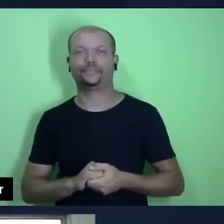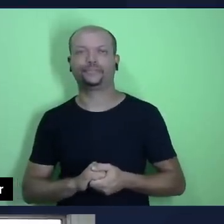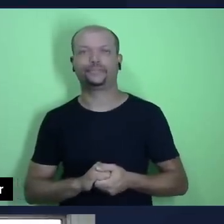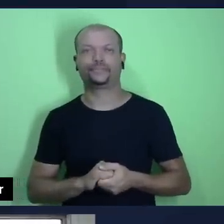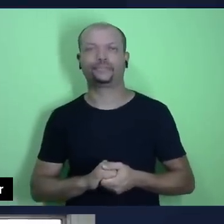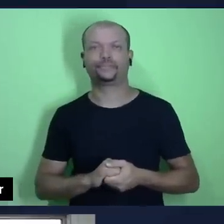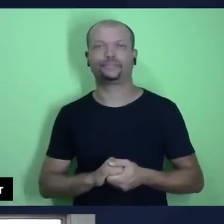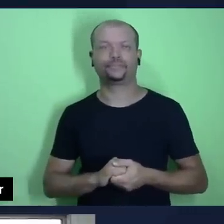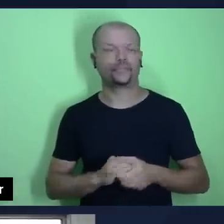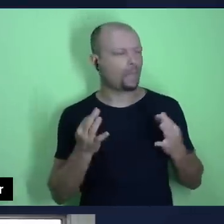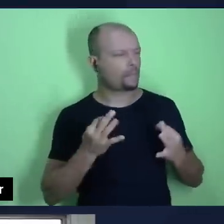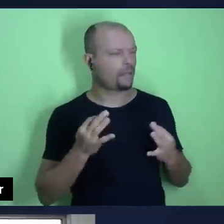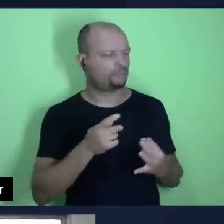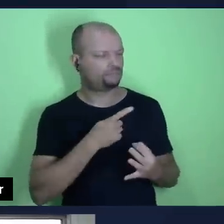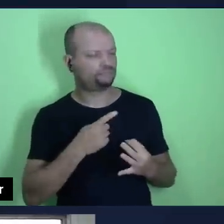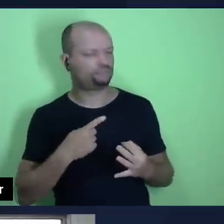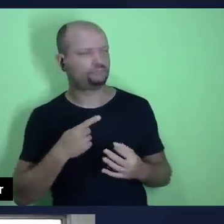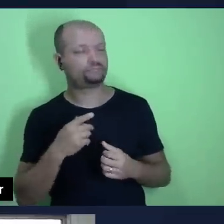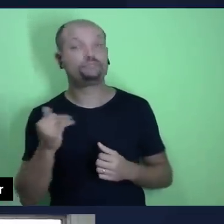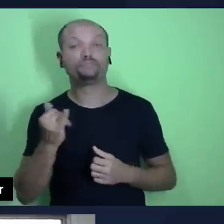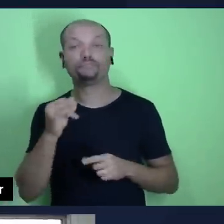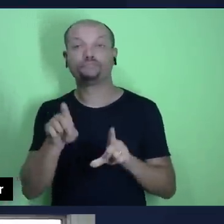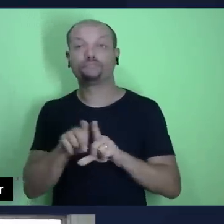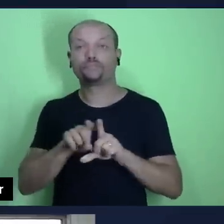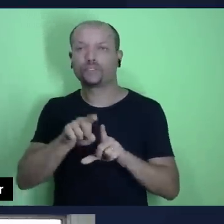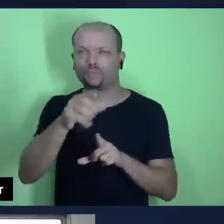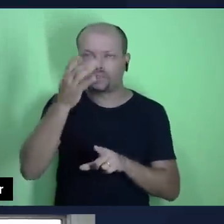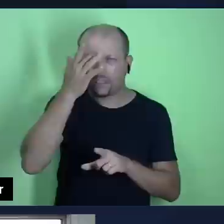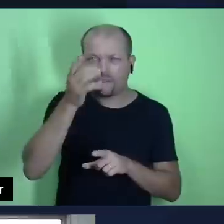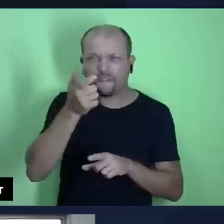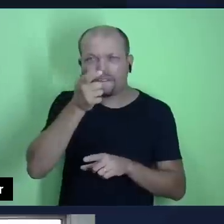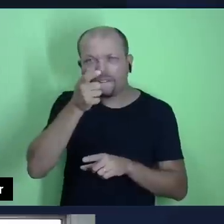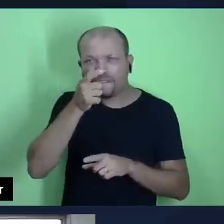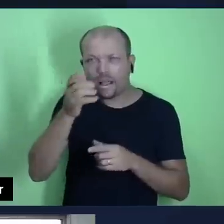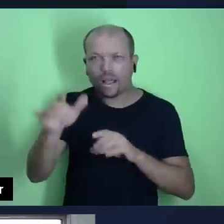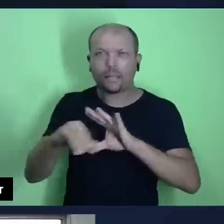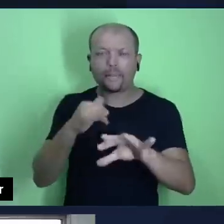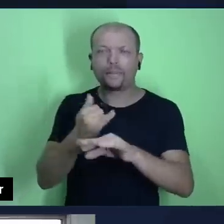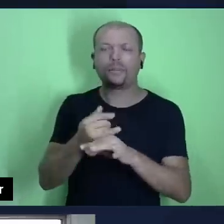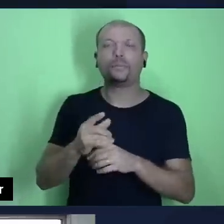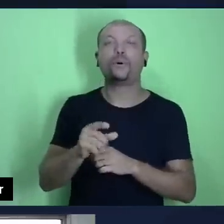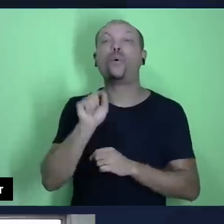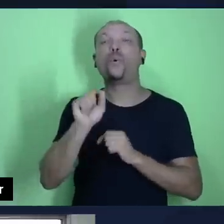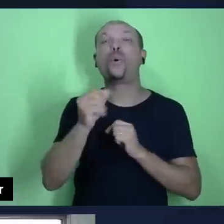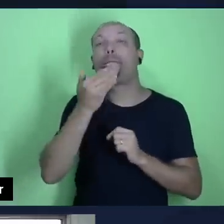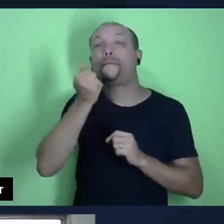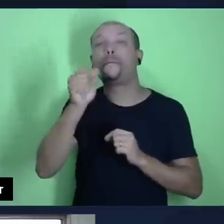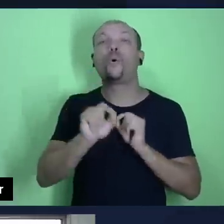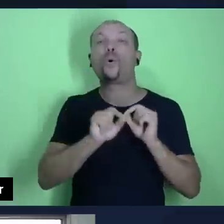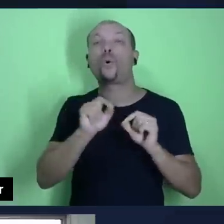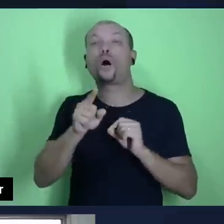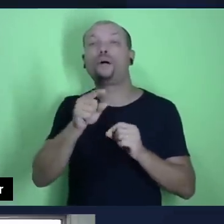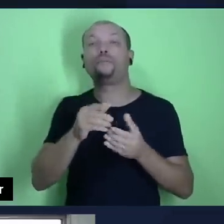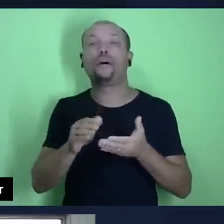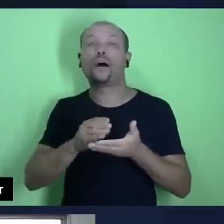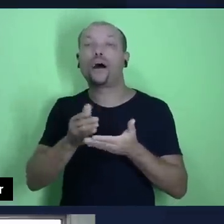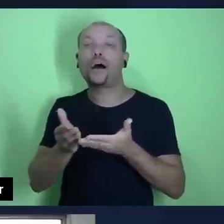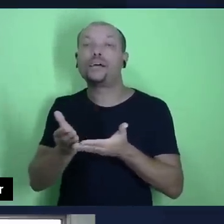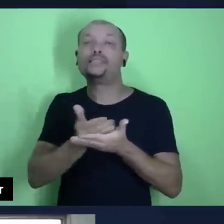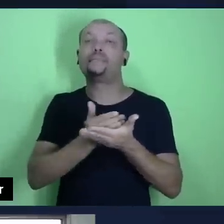Perfeito, pastor Esinaldo. E é importante para você que nos acompanha que o ideal é que você separe também uma